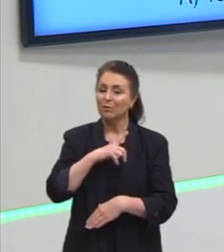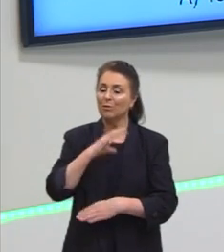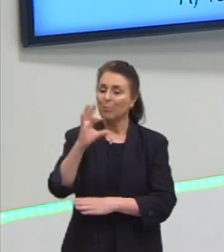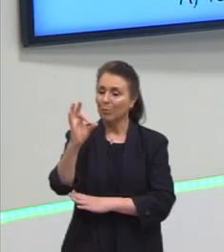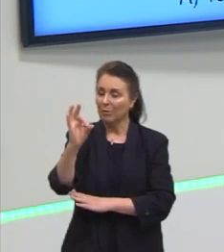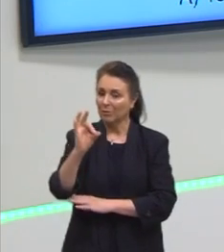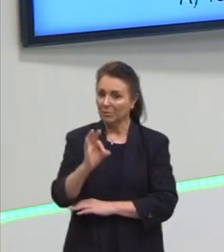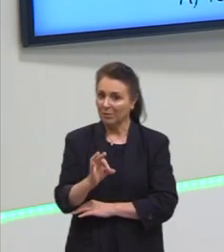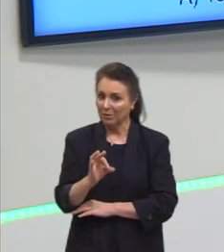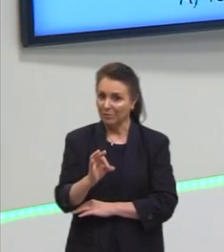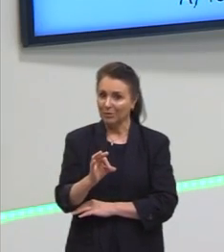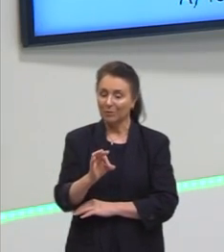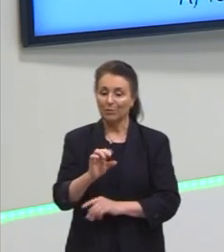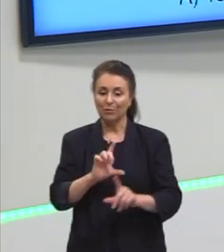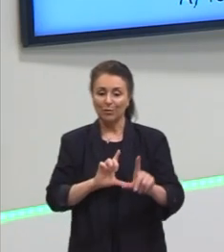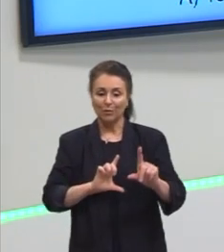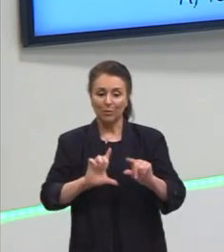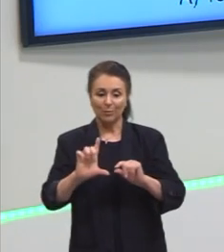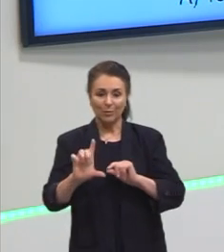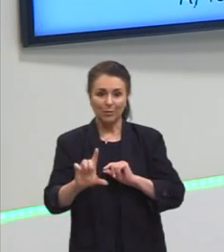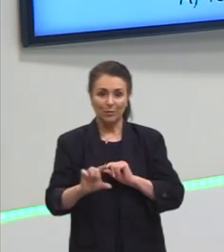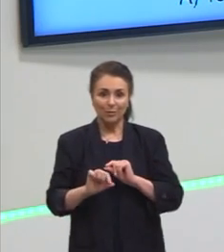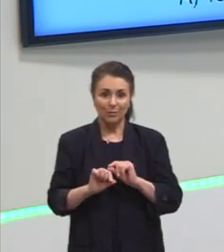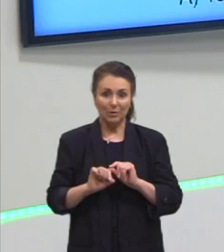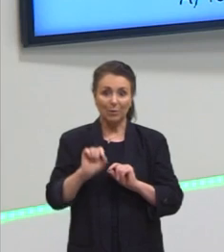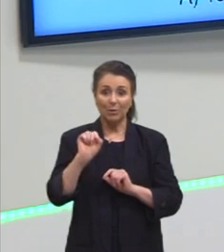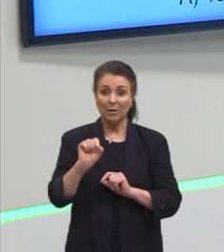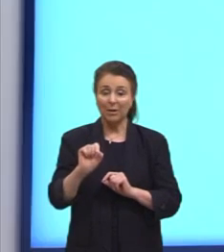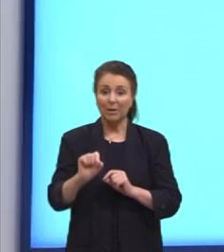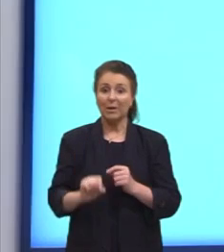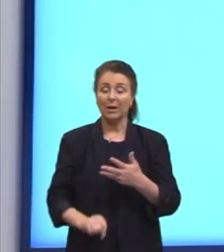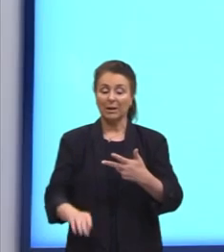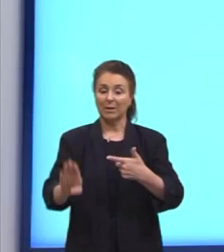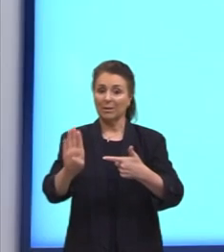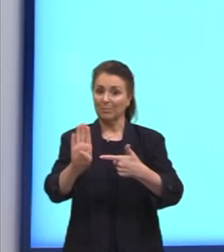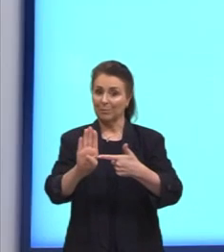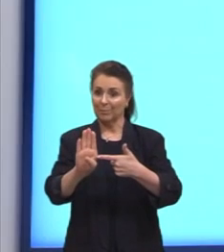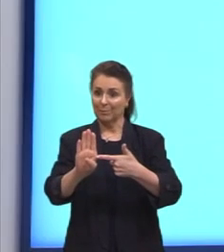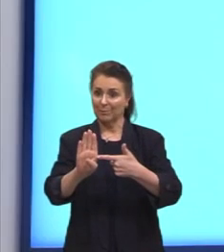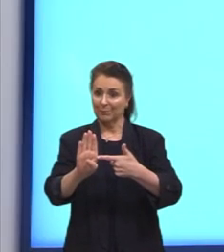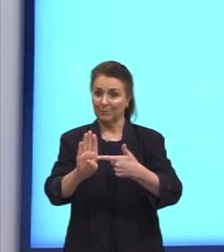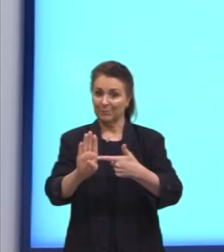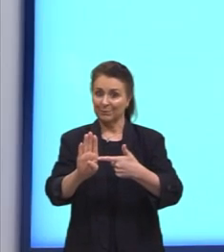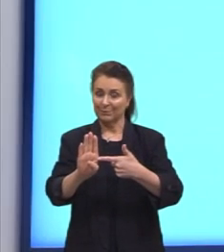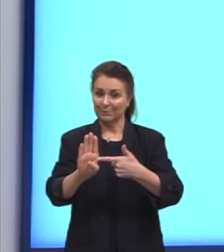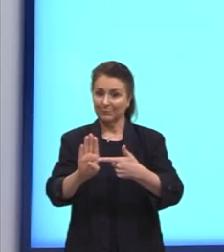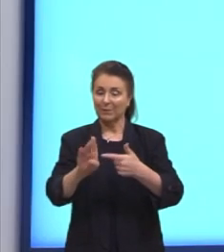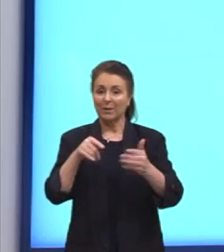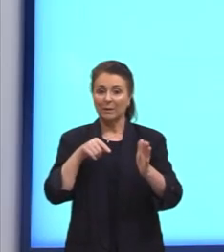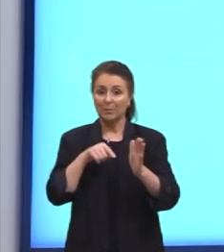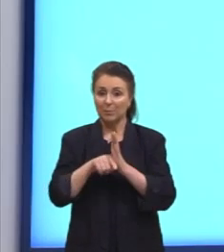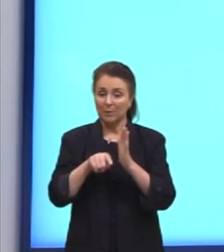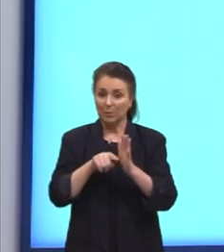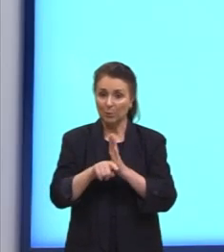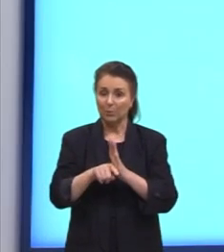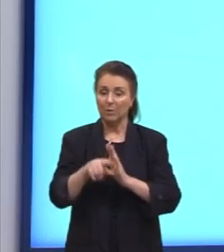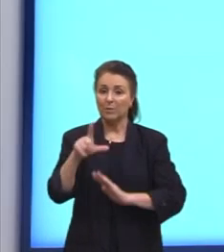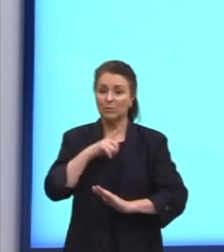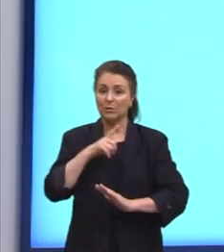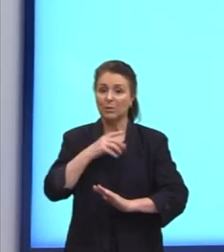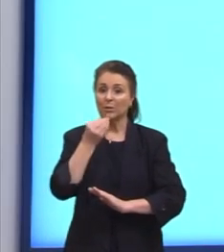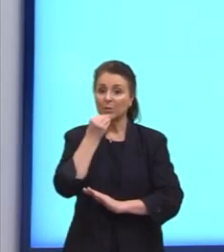aí nós marcamos a alternativa correta, que seria a letra B. Então, aqui na questão, além de trabalhar a